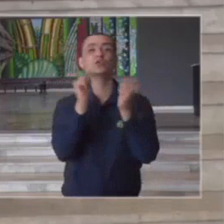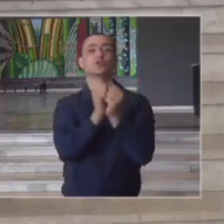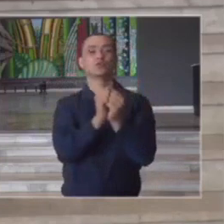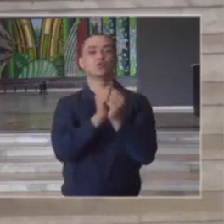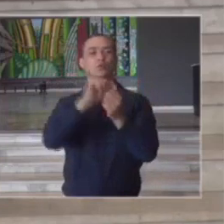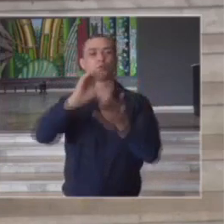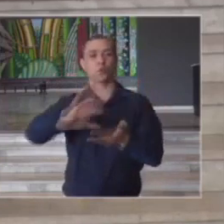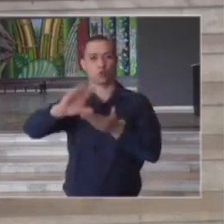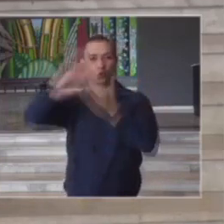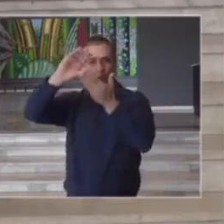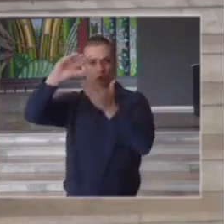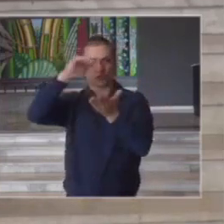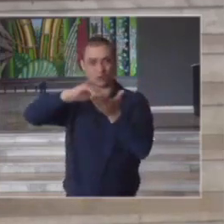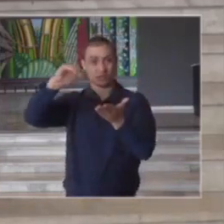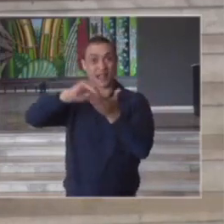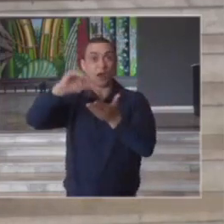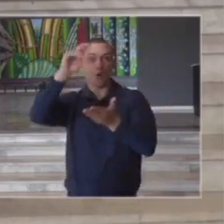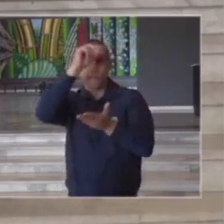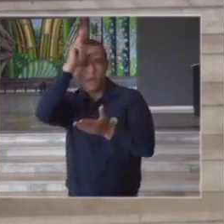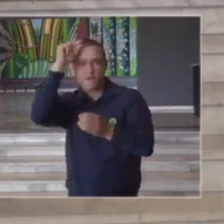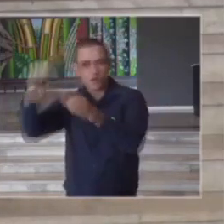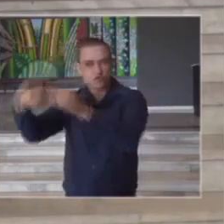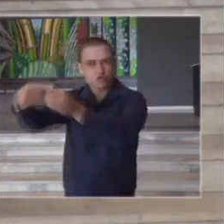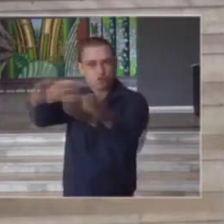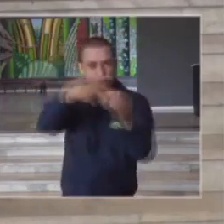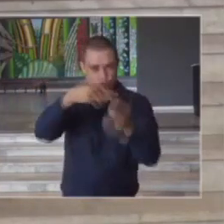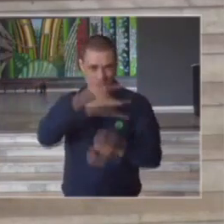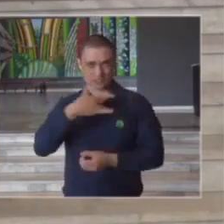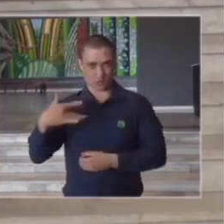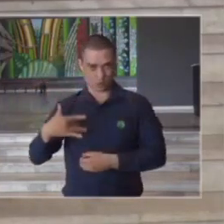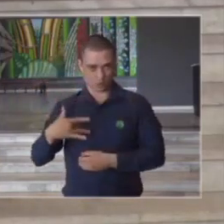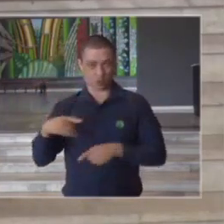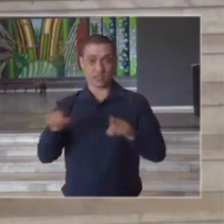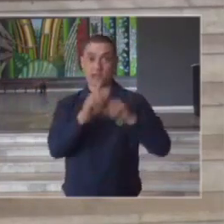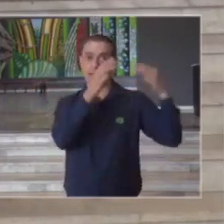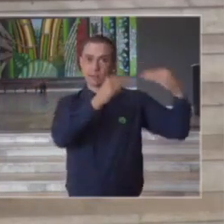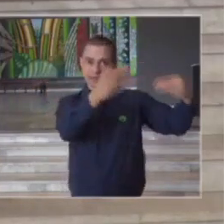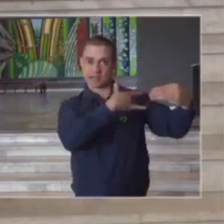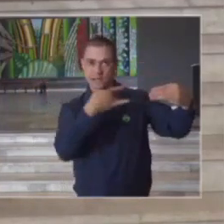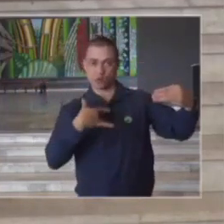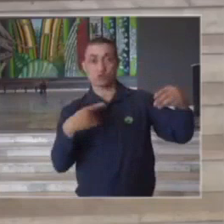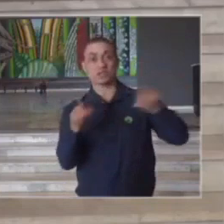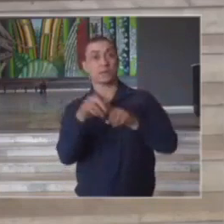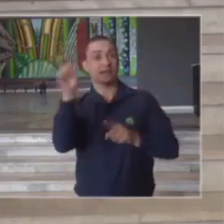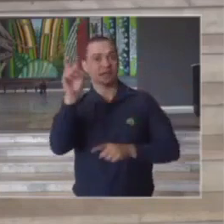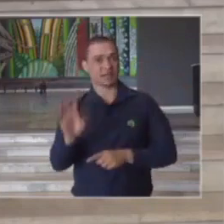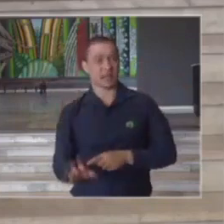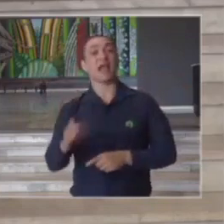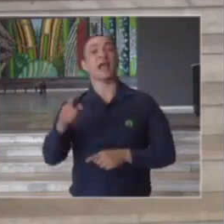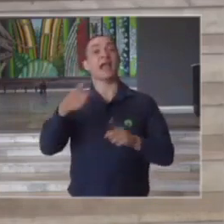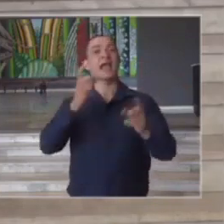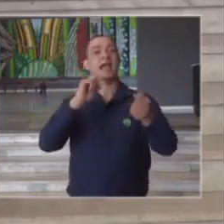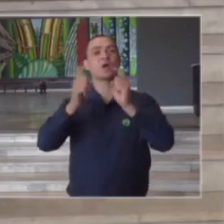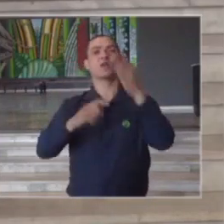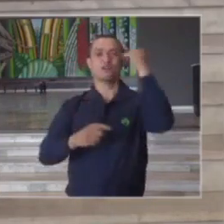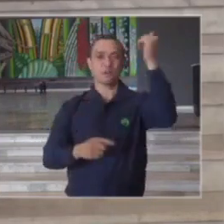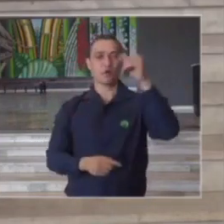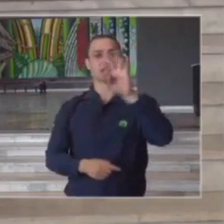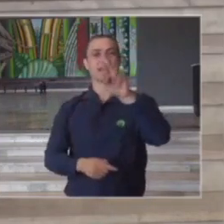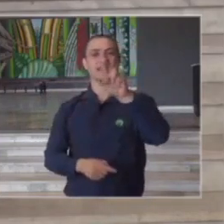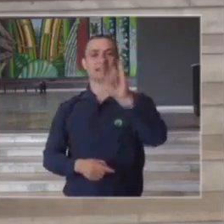Conselho dos Secretários Municipais e com o ministério é feita uma reunião a famosa